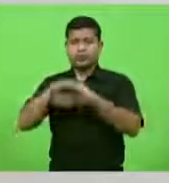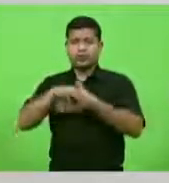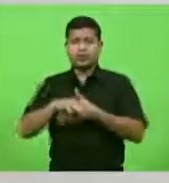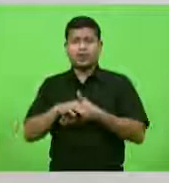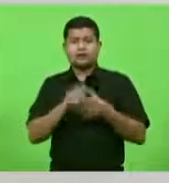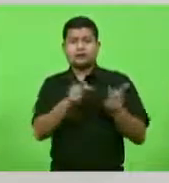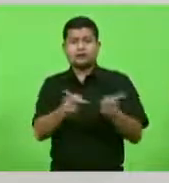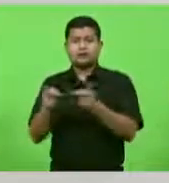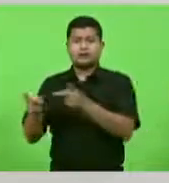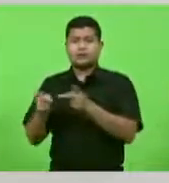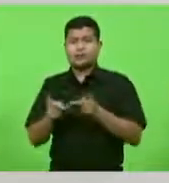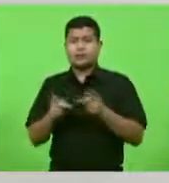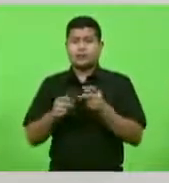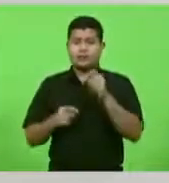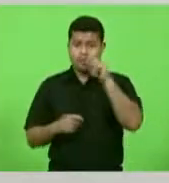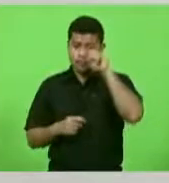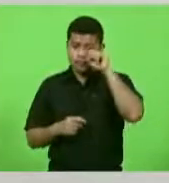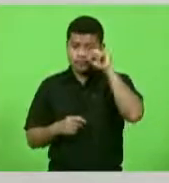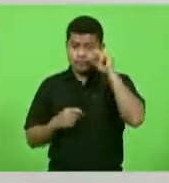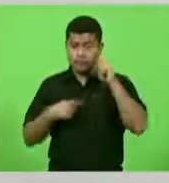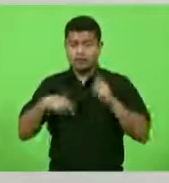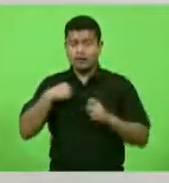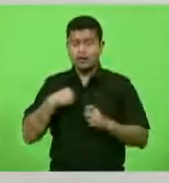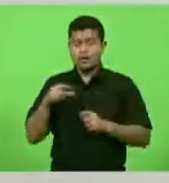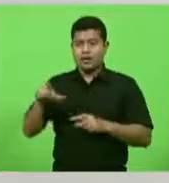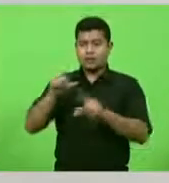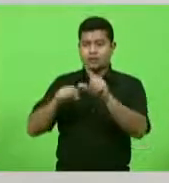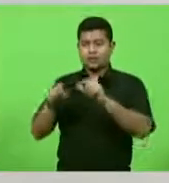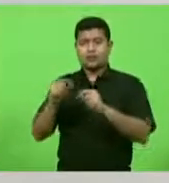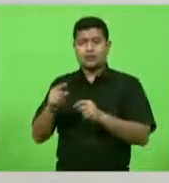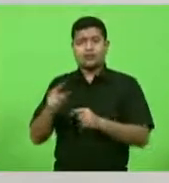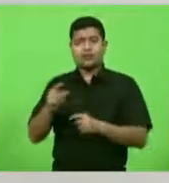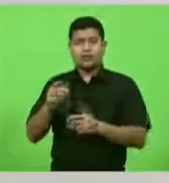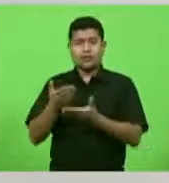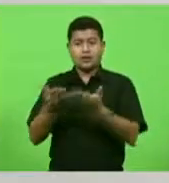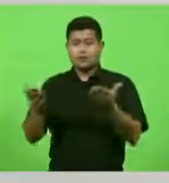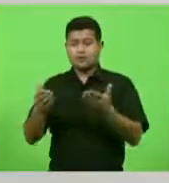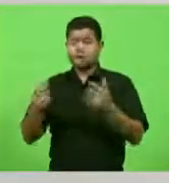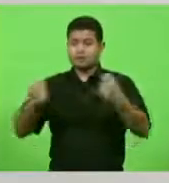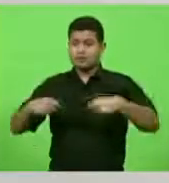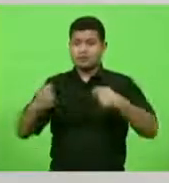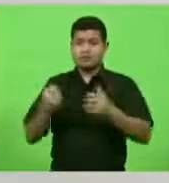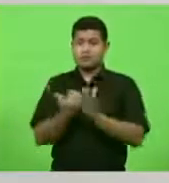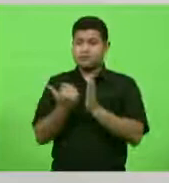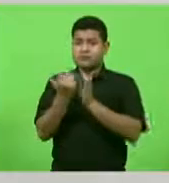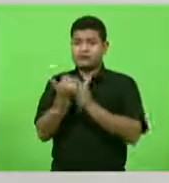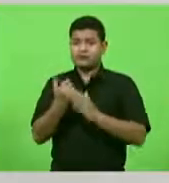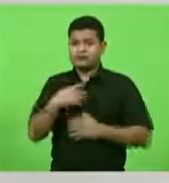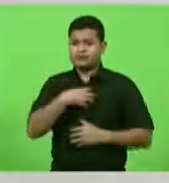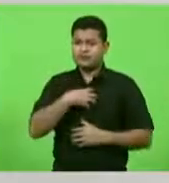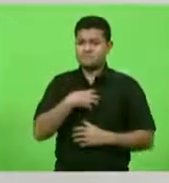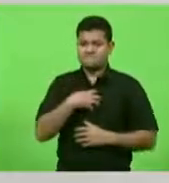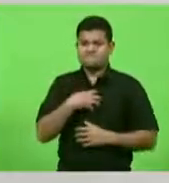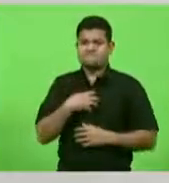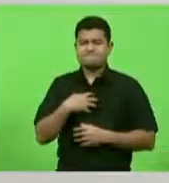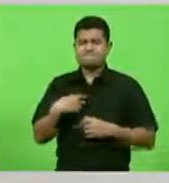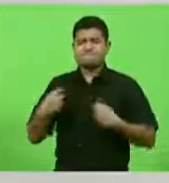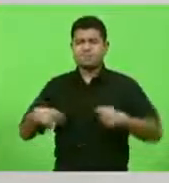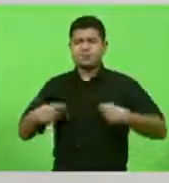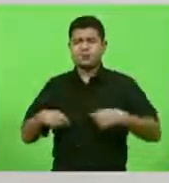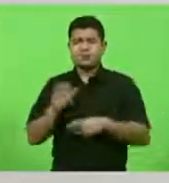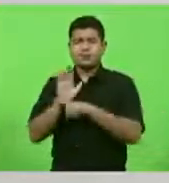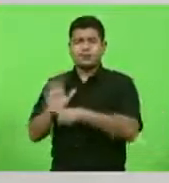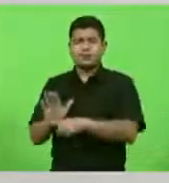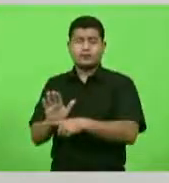E tão logo a gente elege as prioridades, as necessidades, as que mais nos comovem. E viemos para essa casa